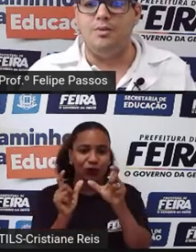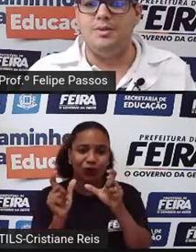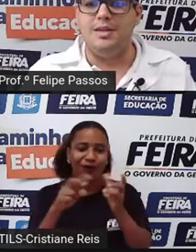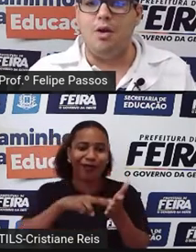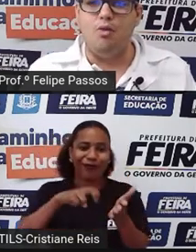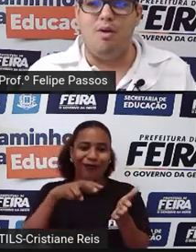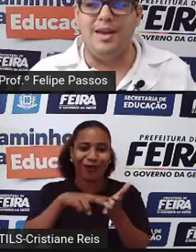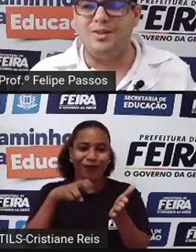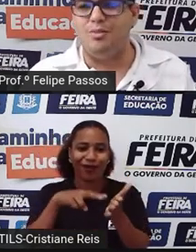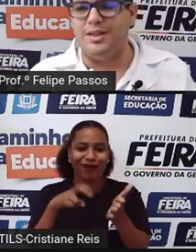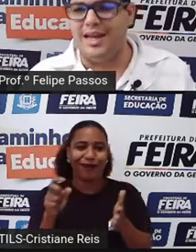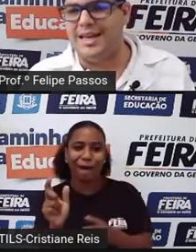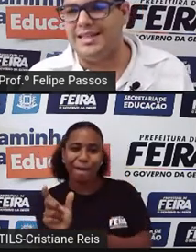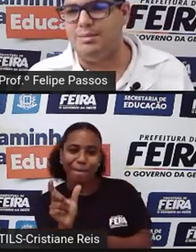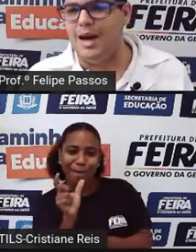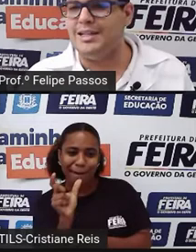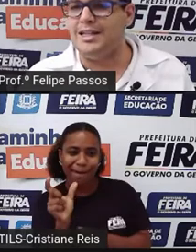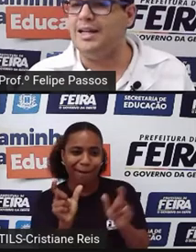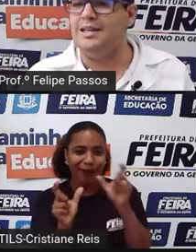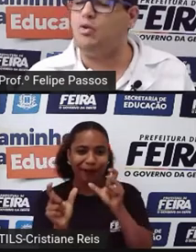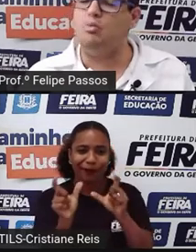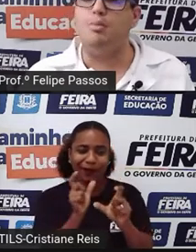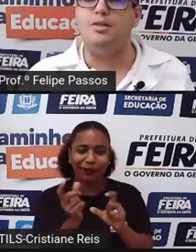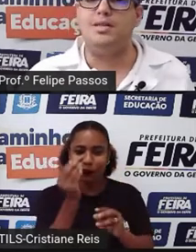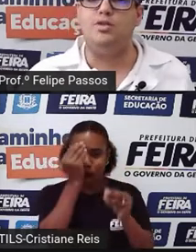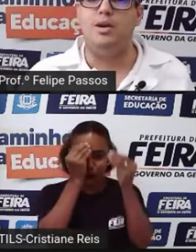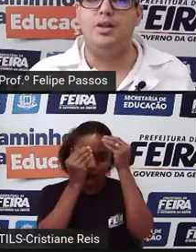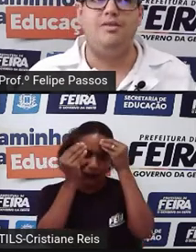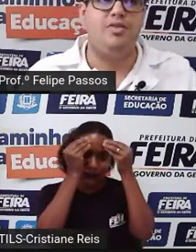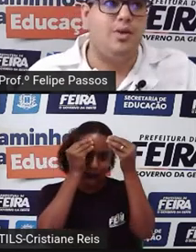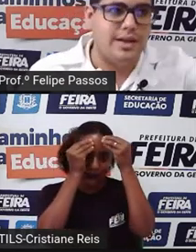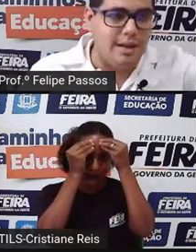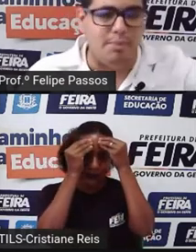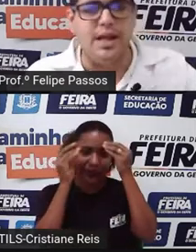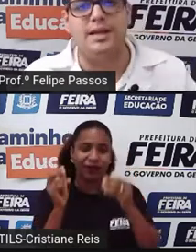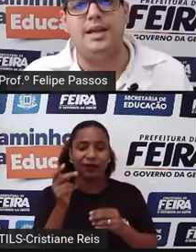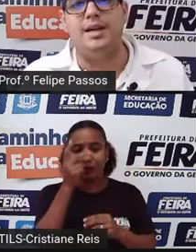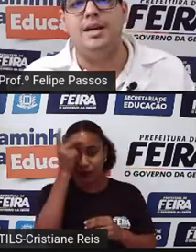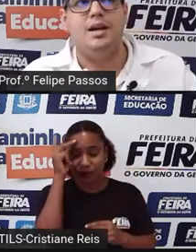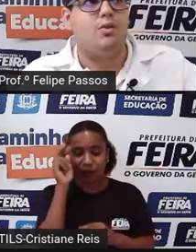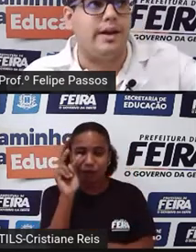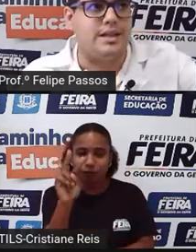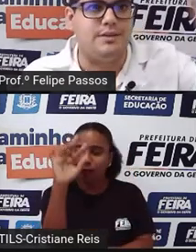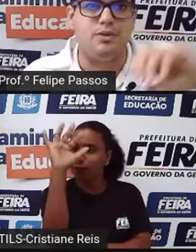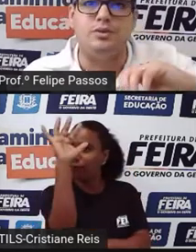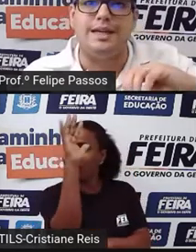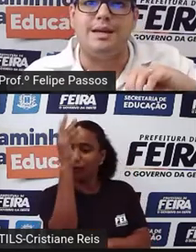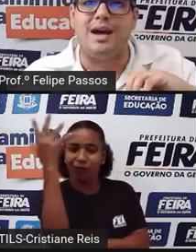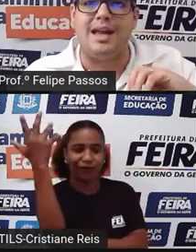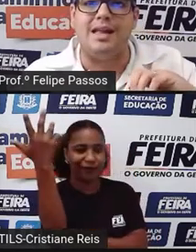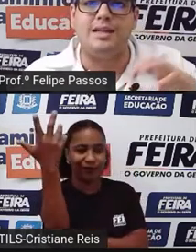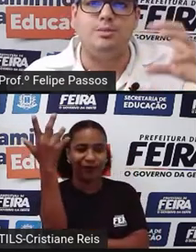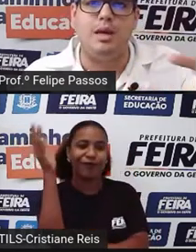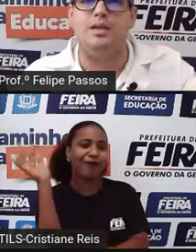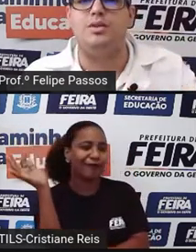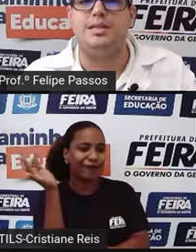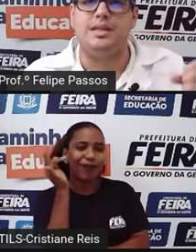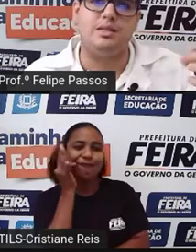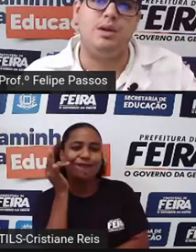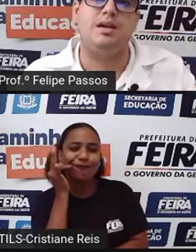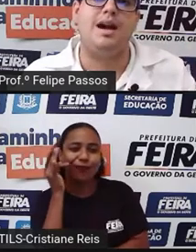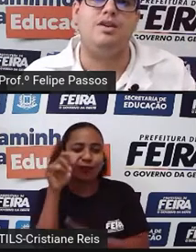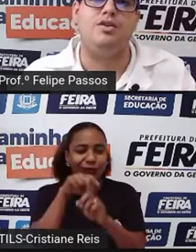Então, em algum momento, eu botei aqui essa imagem, né? Em algum momento, o ser humano, ele viu aquela planta com aquelas frutas amarelas, bem